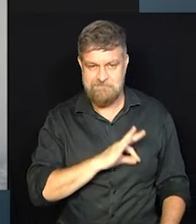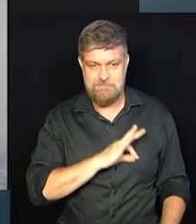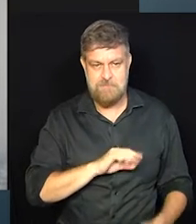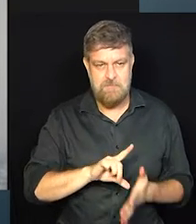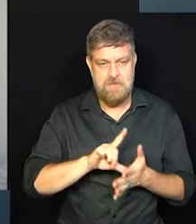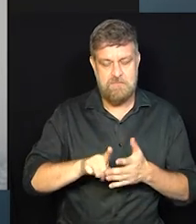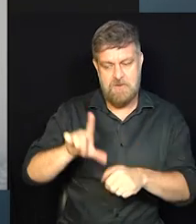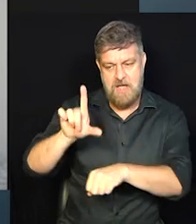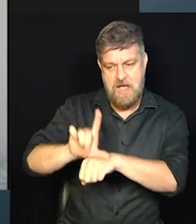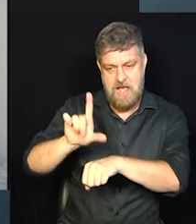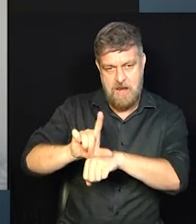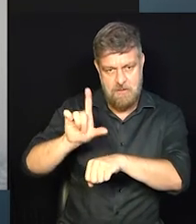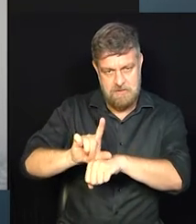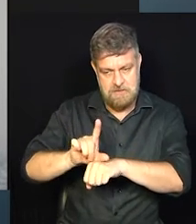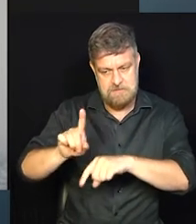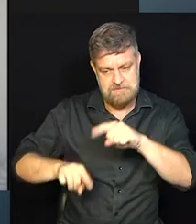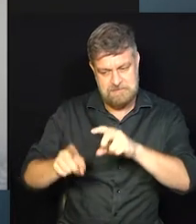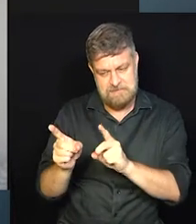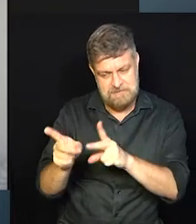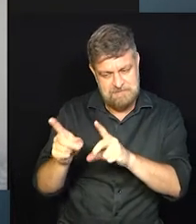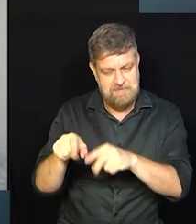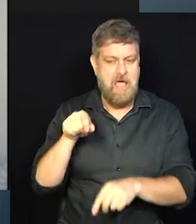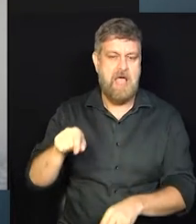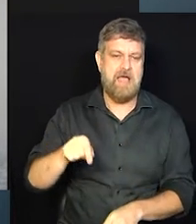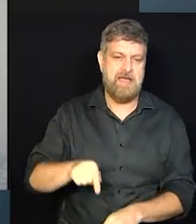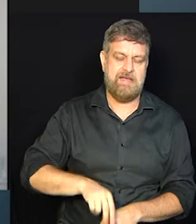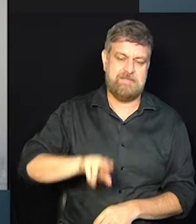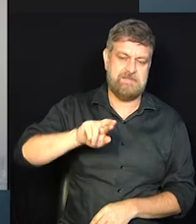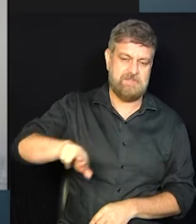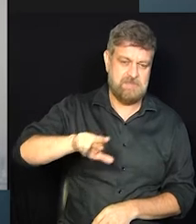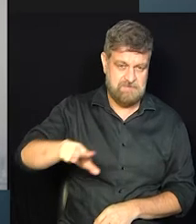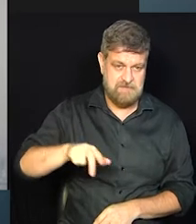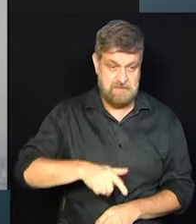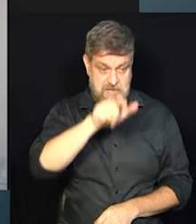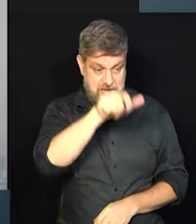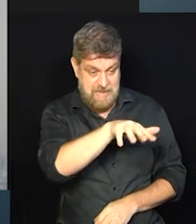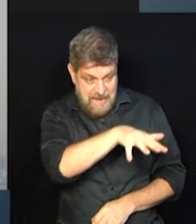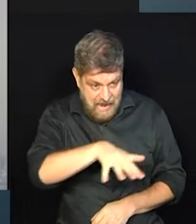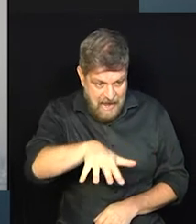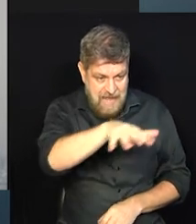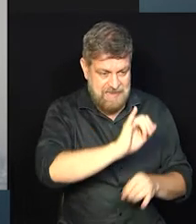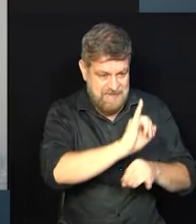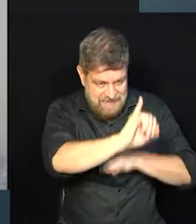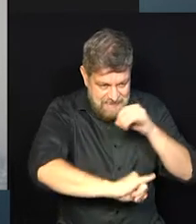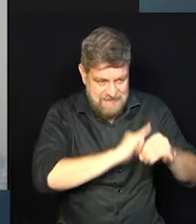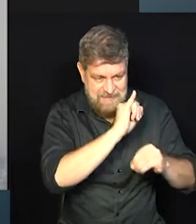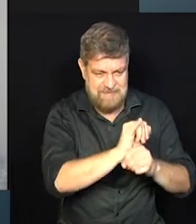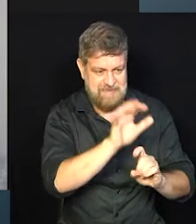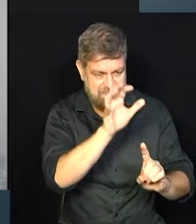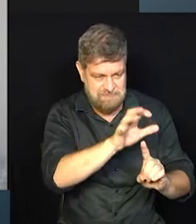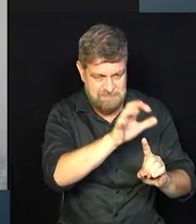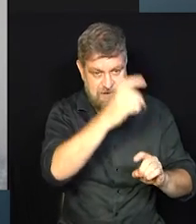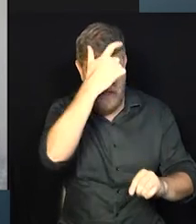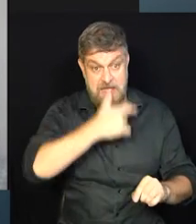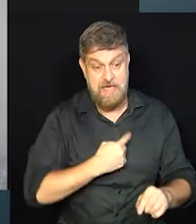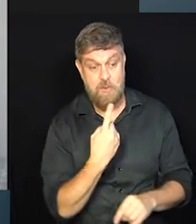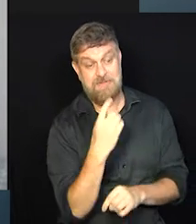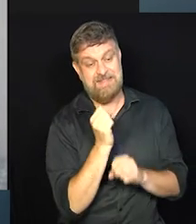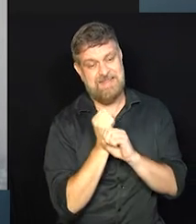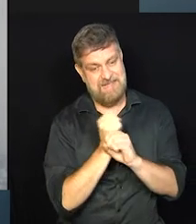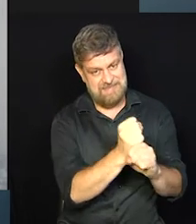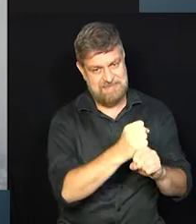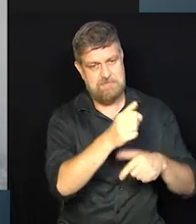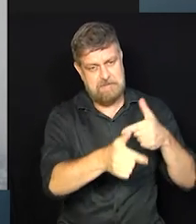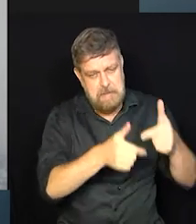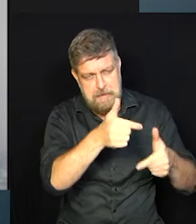com a loja, o retorno financeiro é diferente, né? No mundo digital, para mim, como influenciadora, o retorno é bem legal. Dez anos,